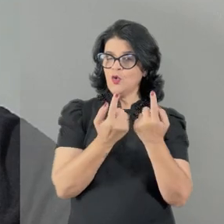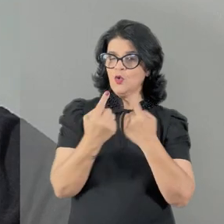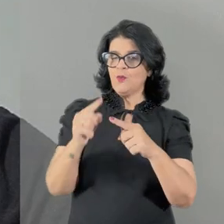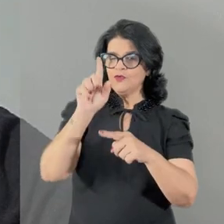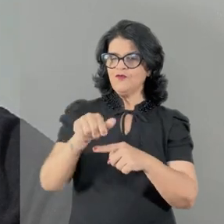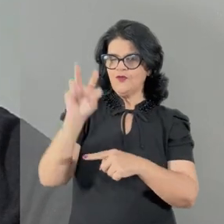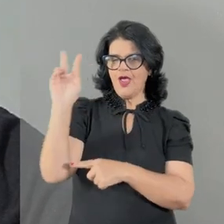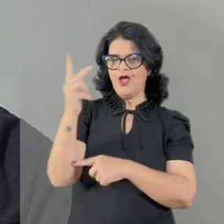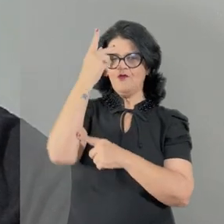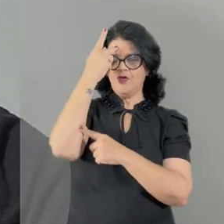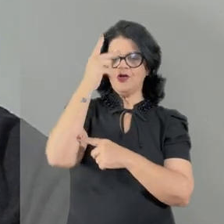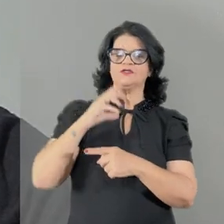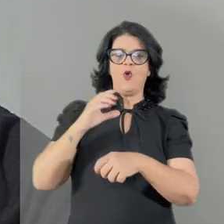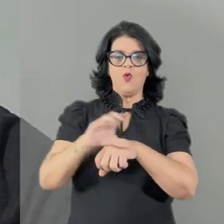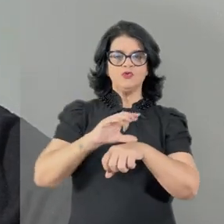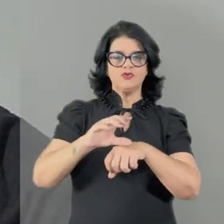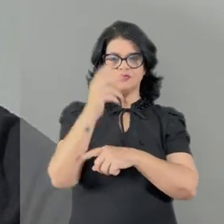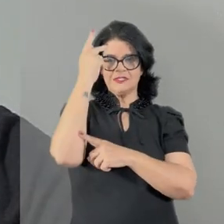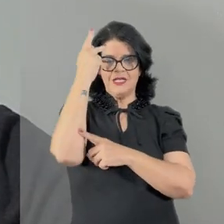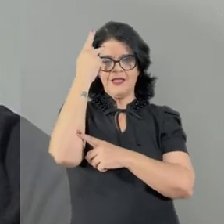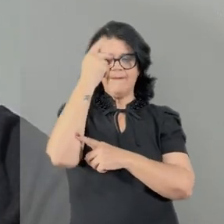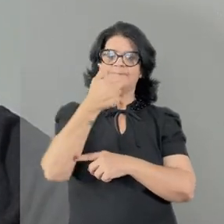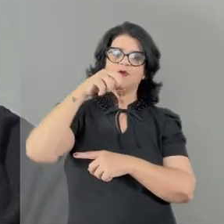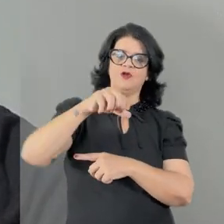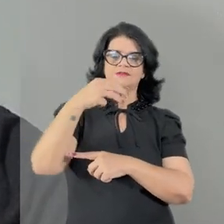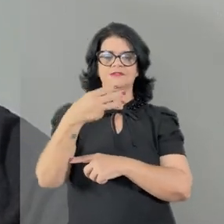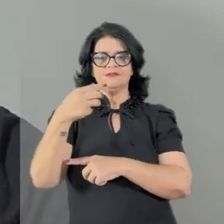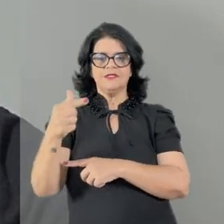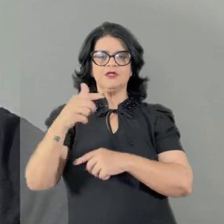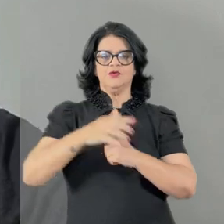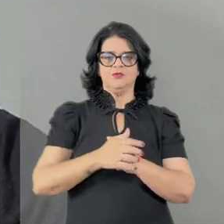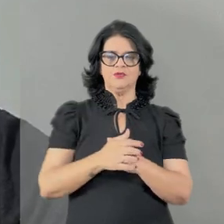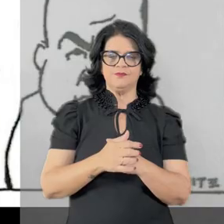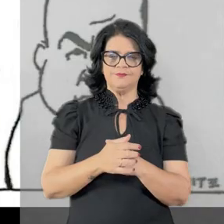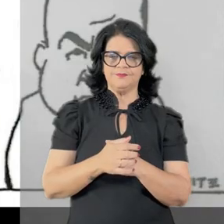foi a Revolução Constitucionalista de São Paulo, em 1932.